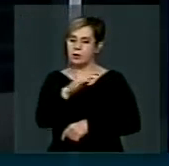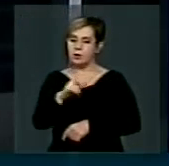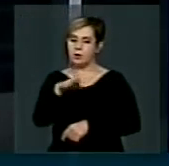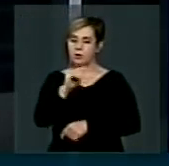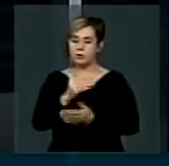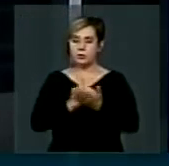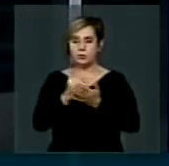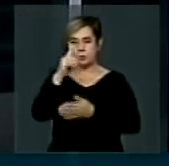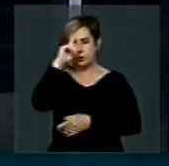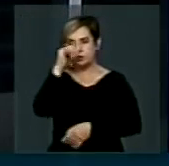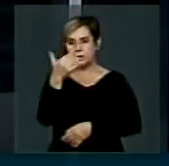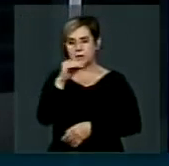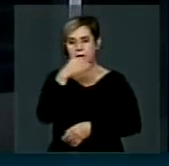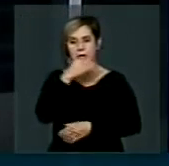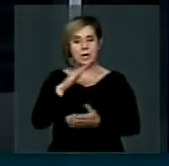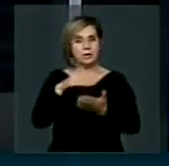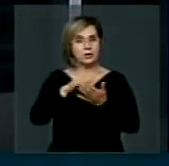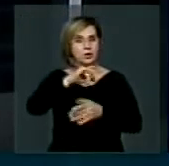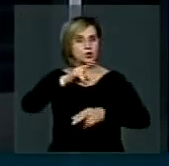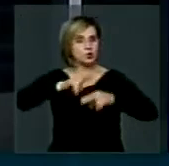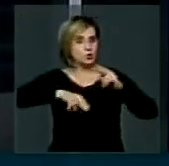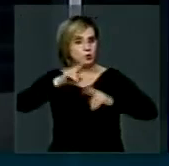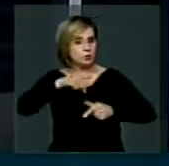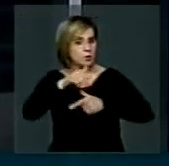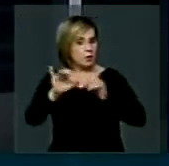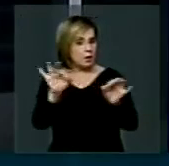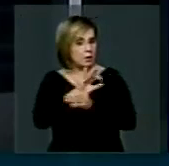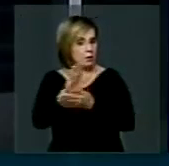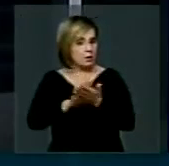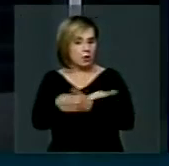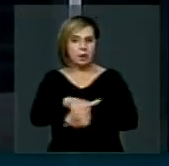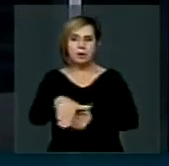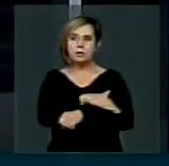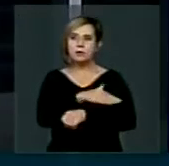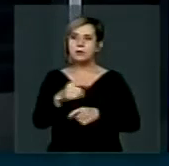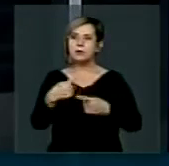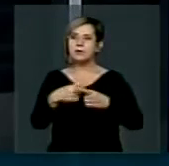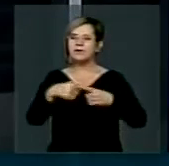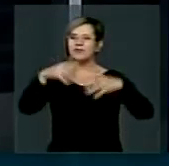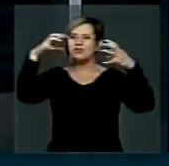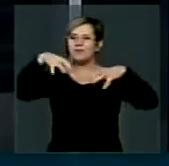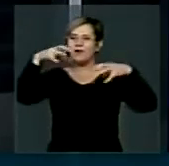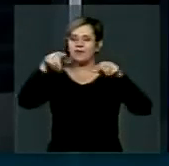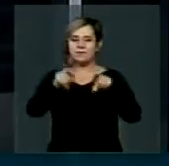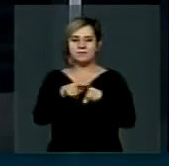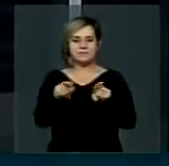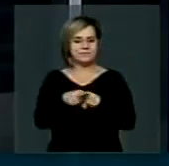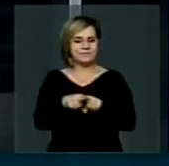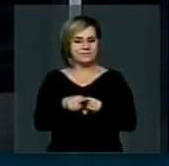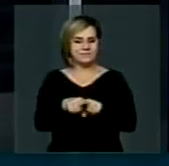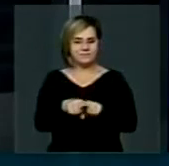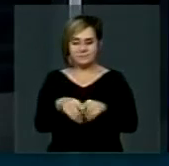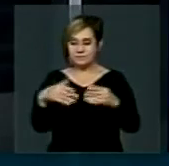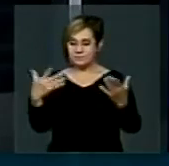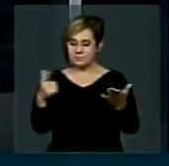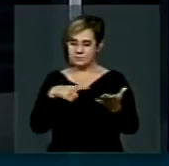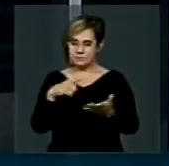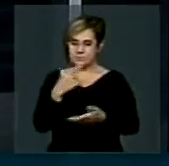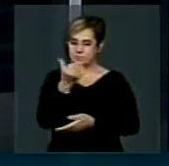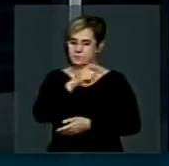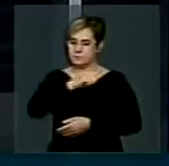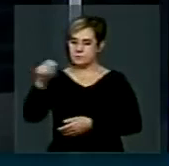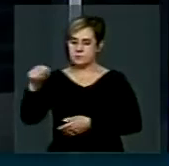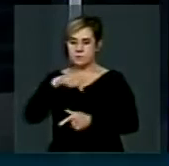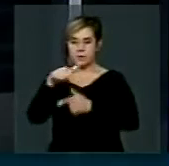10 de dezembro até junho, não se trabalha mais com estrada. É chuva sem parar e a gente passa seis meses